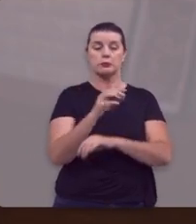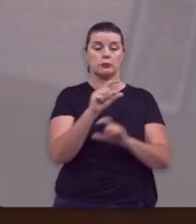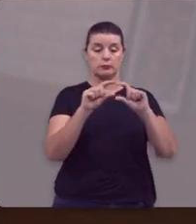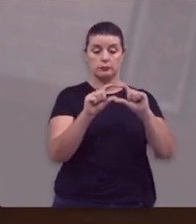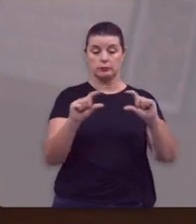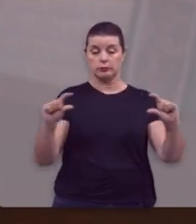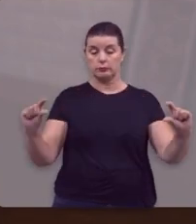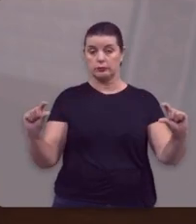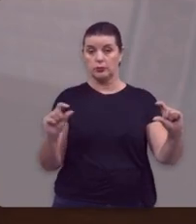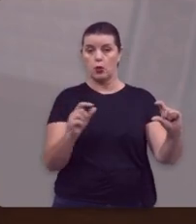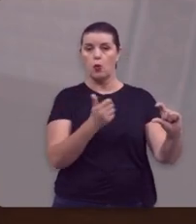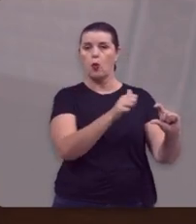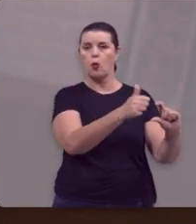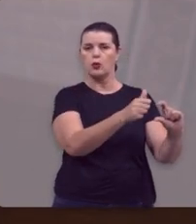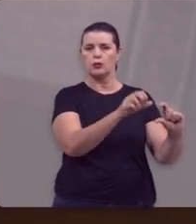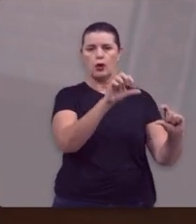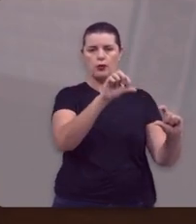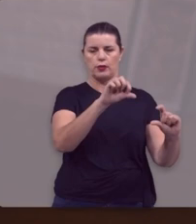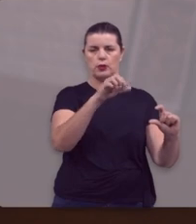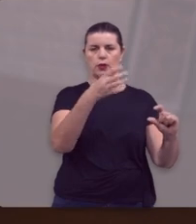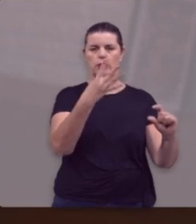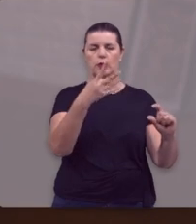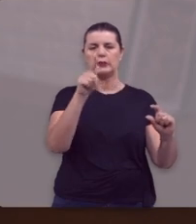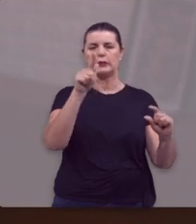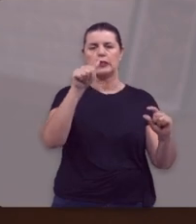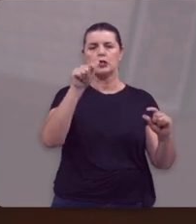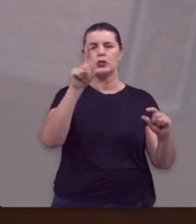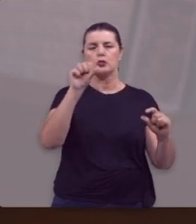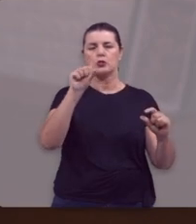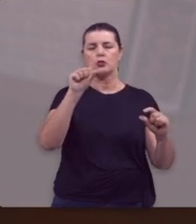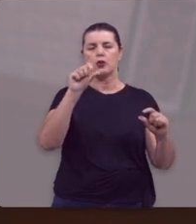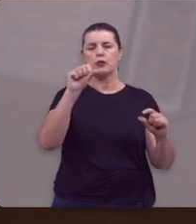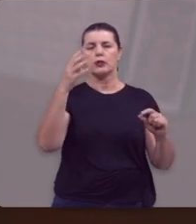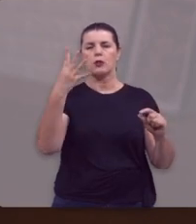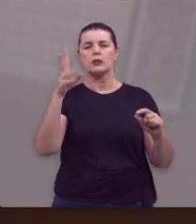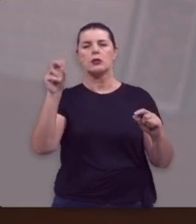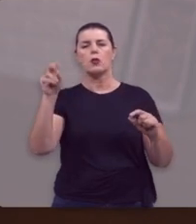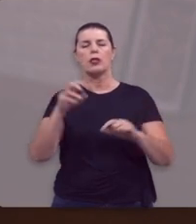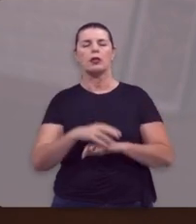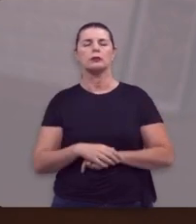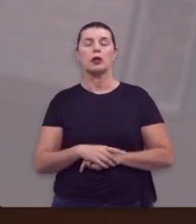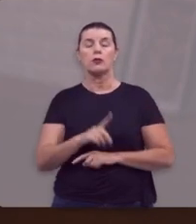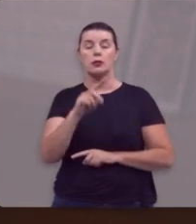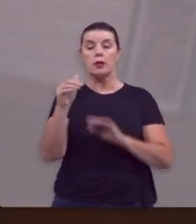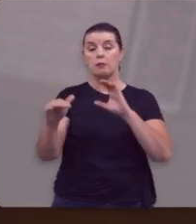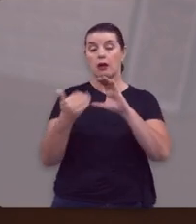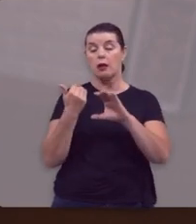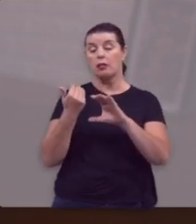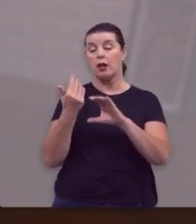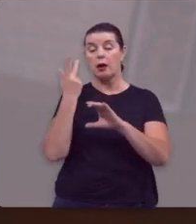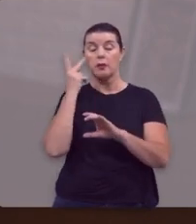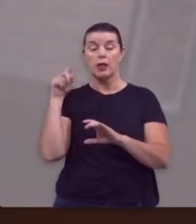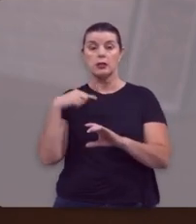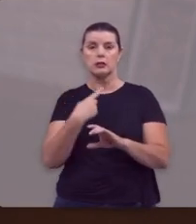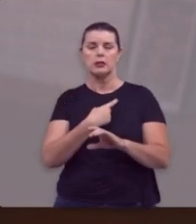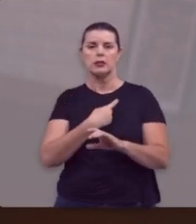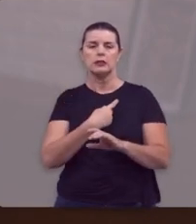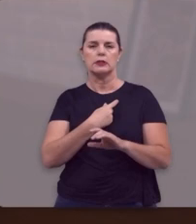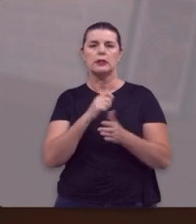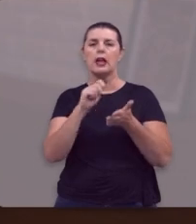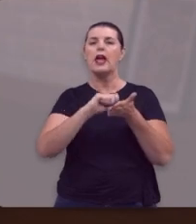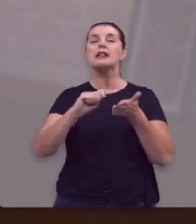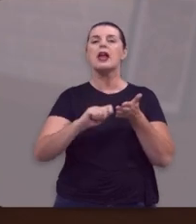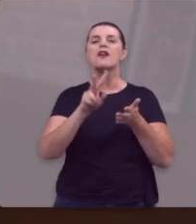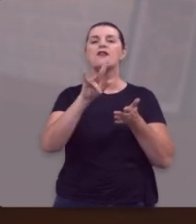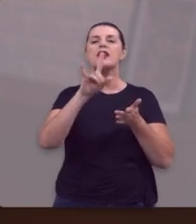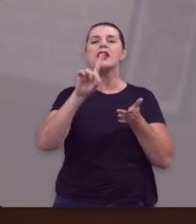pegar o telefone que está aparecendo aí na tela, o código de área é 11 94718 9450 e você vai mandar uma mensagem